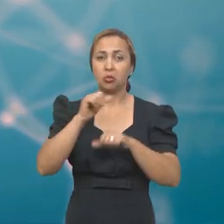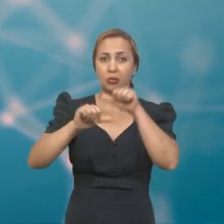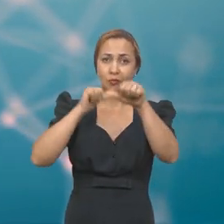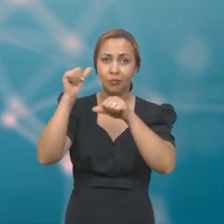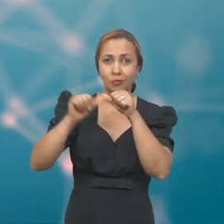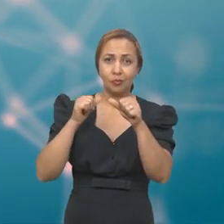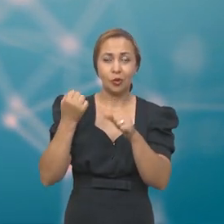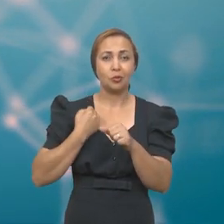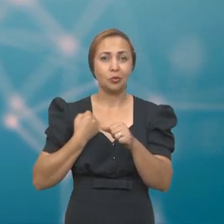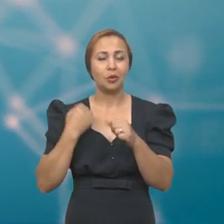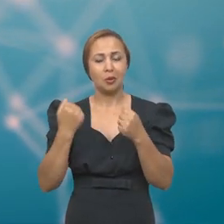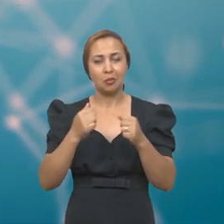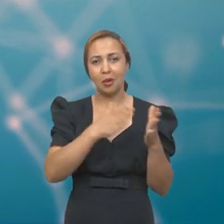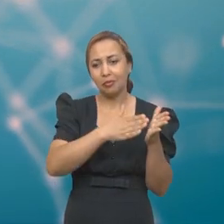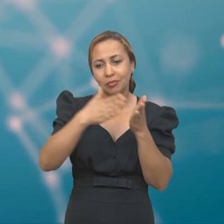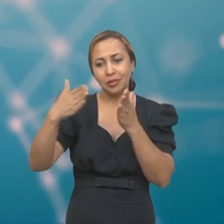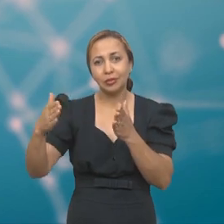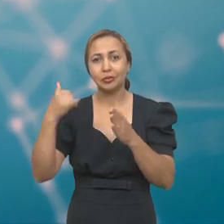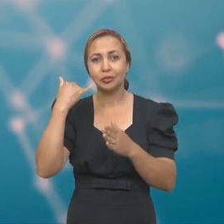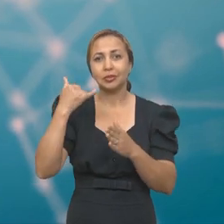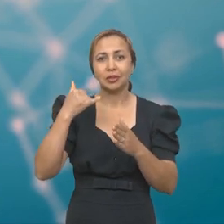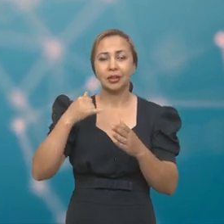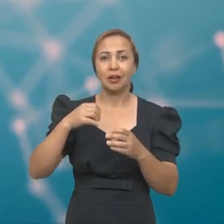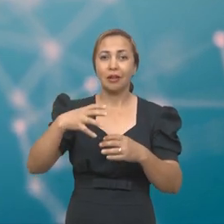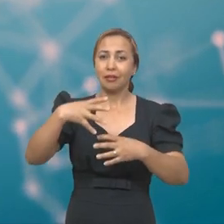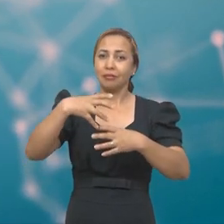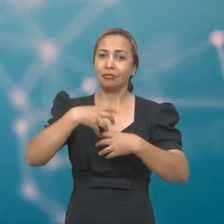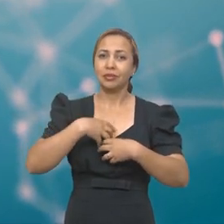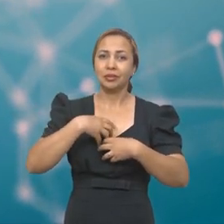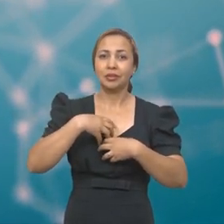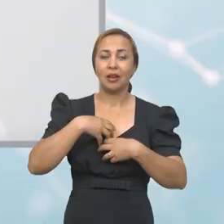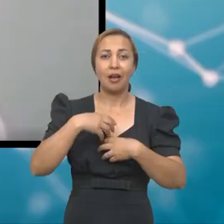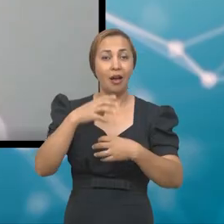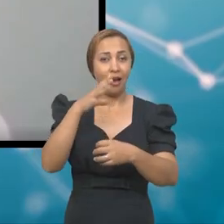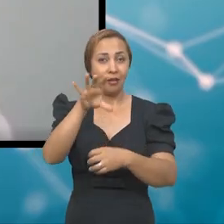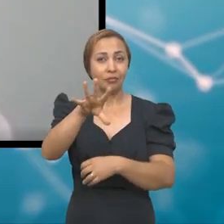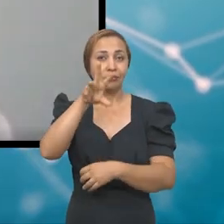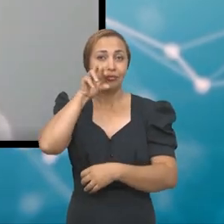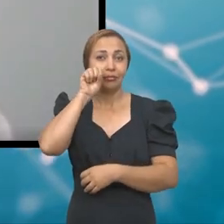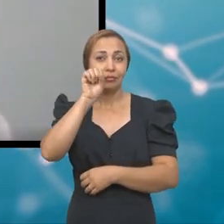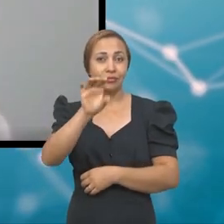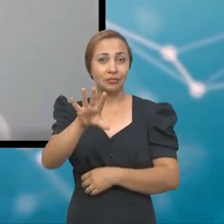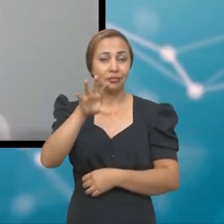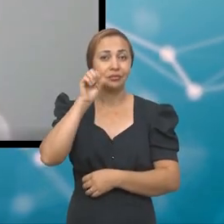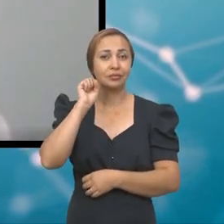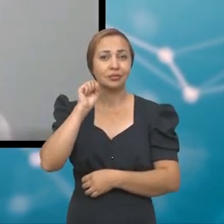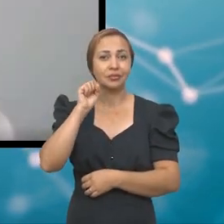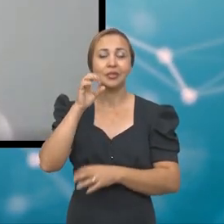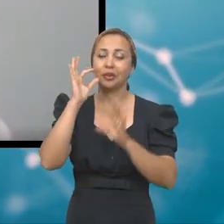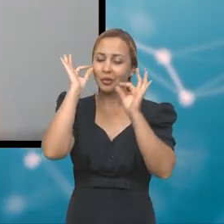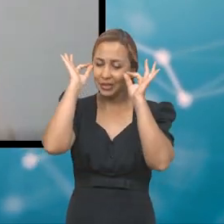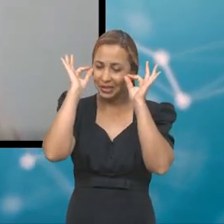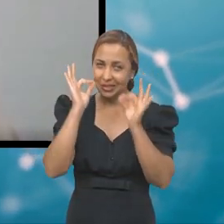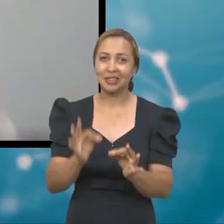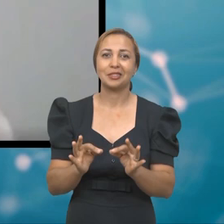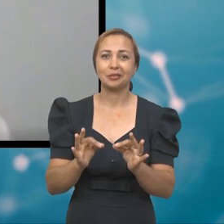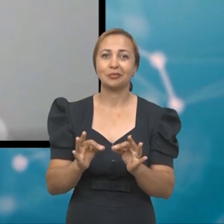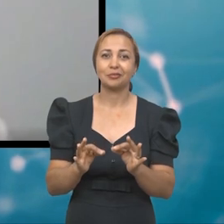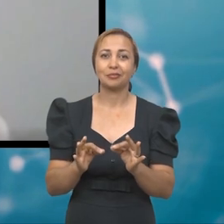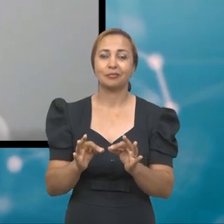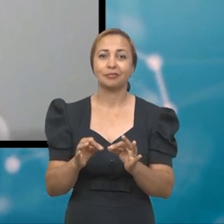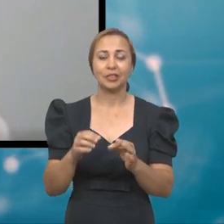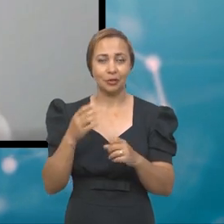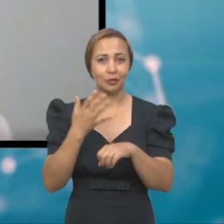um algoritmo que pode, a partir do celular, medir a frequência respiratória com confiabilidade. E isso foi testado com